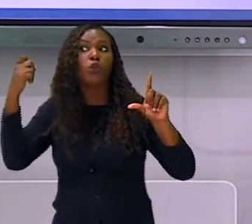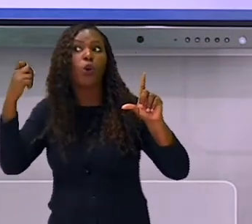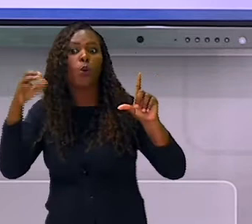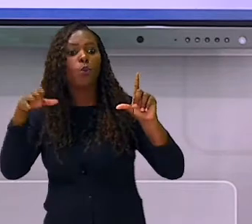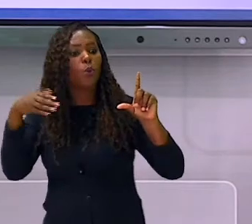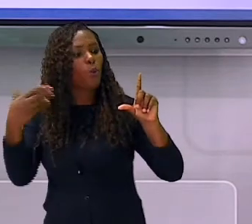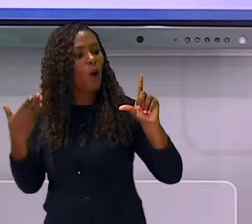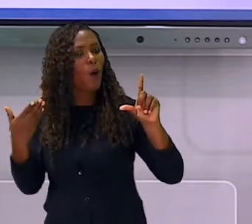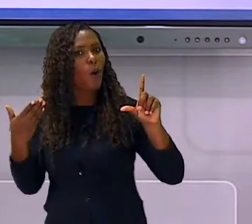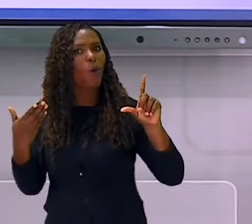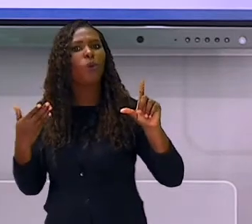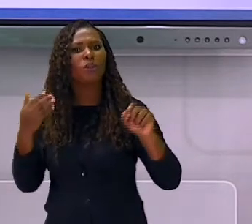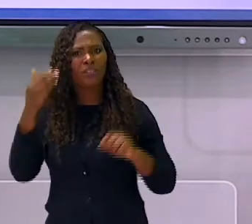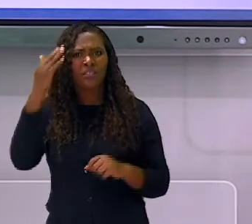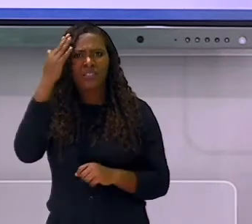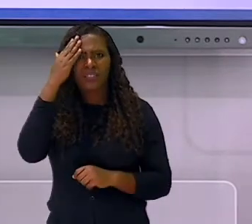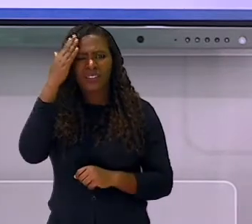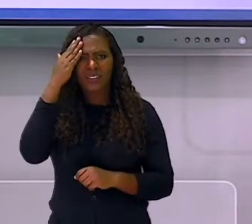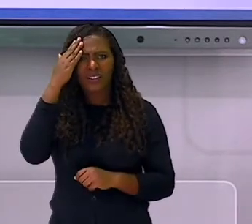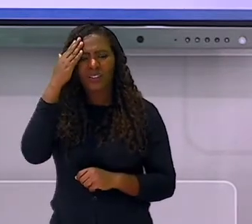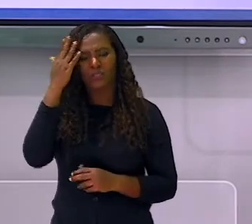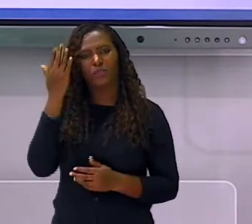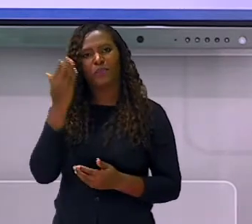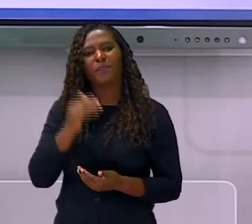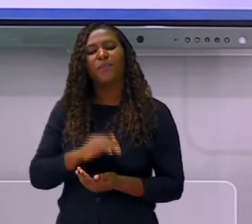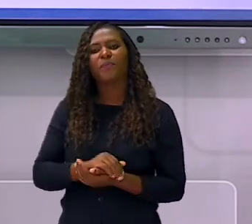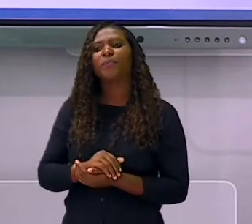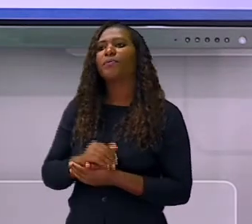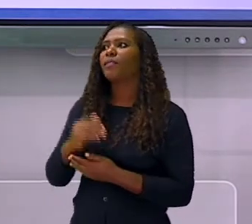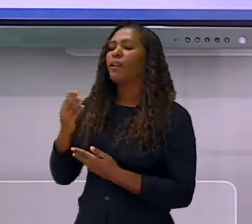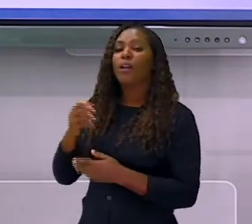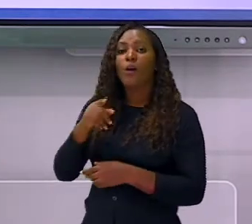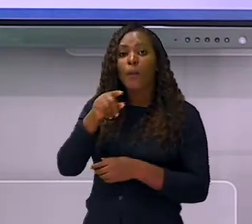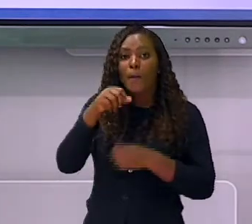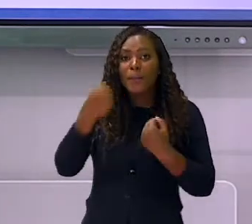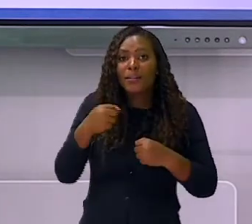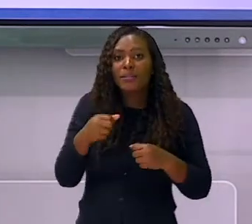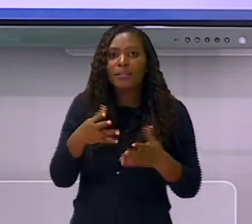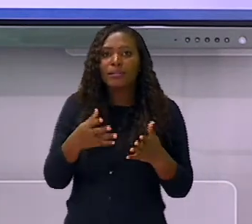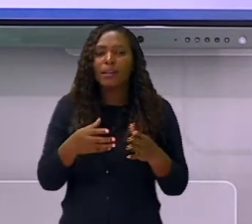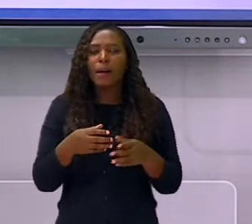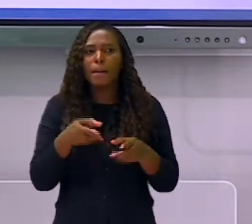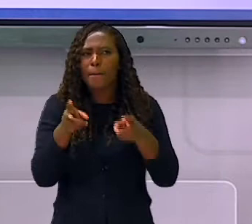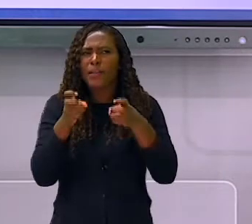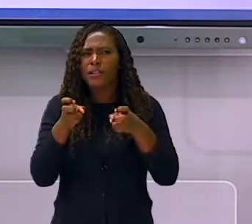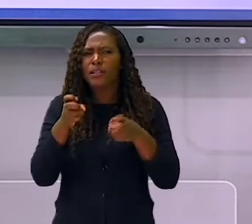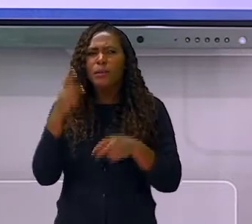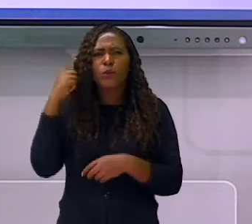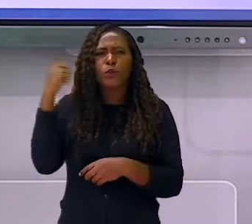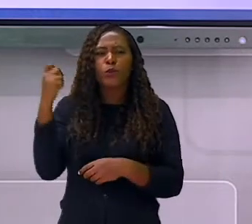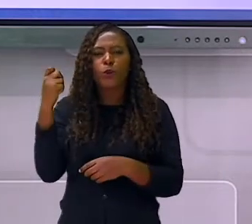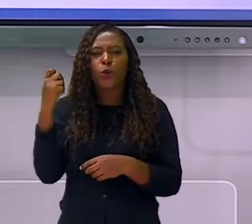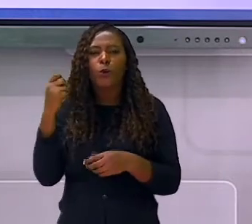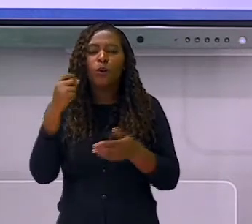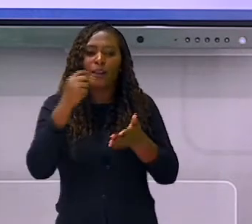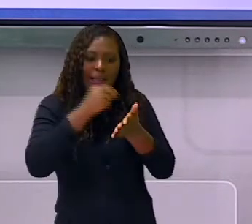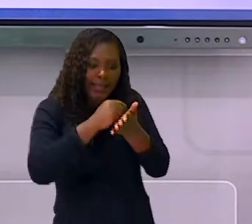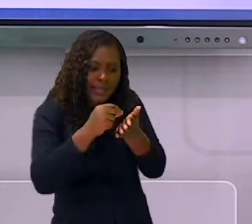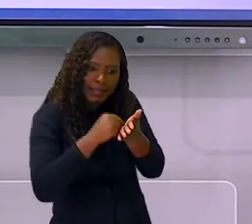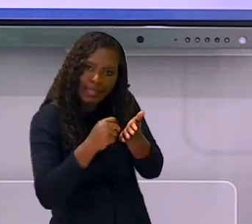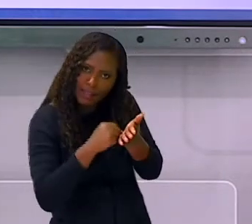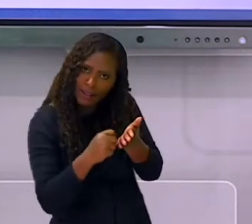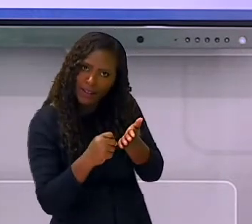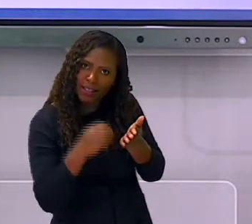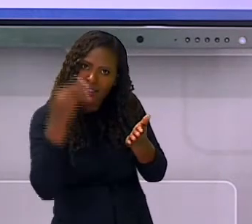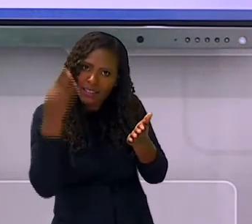eles aprendam a perceber o som e passar esse som para a escrita corretamente. Vamos começar então com